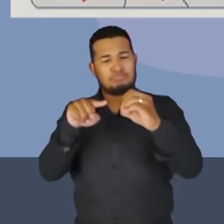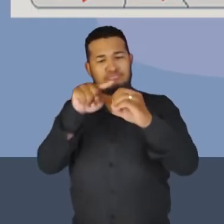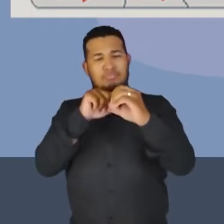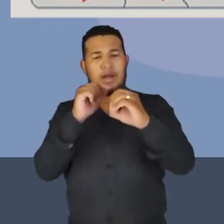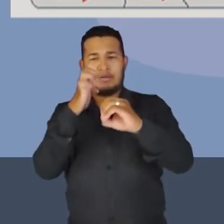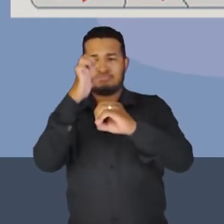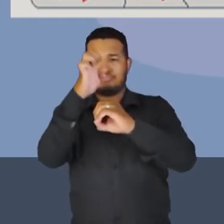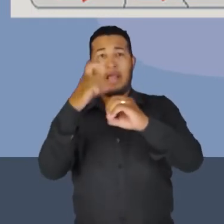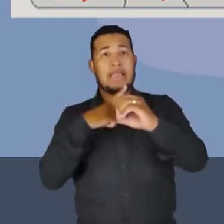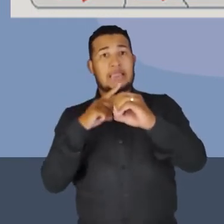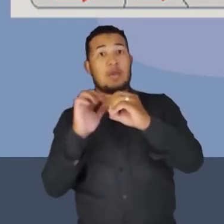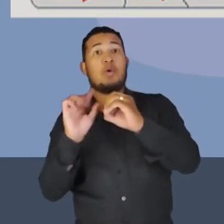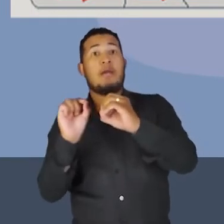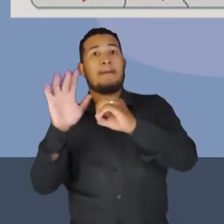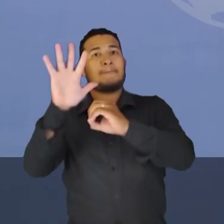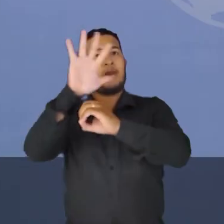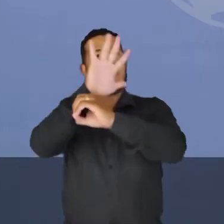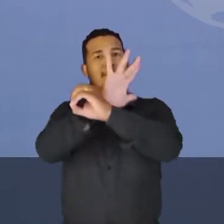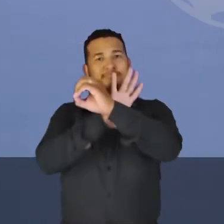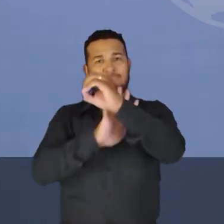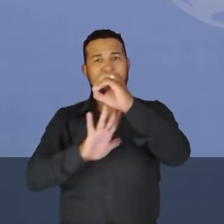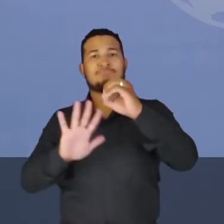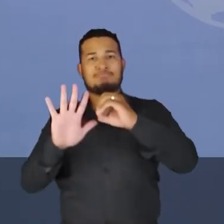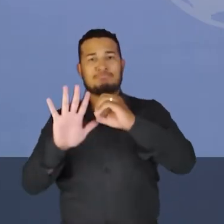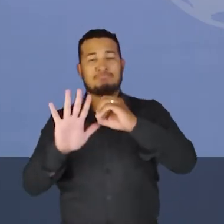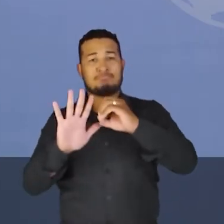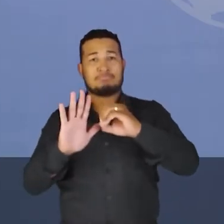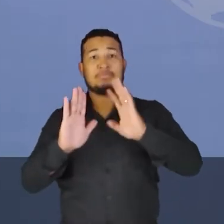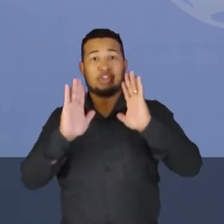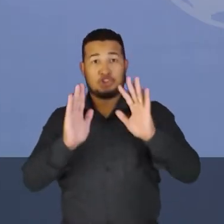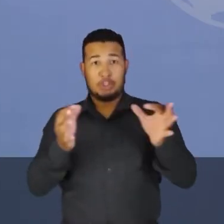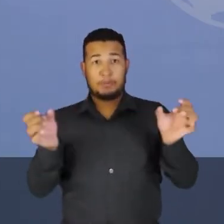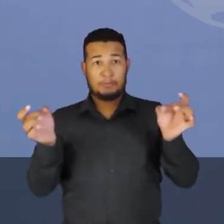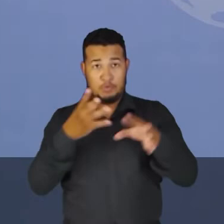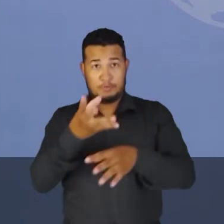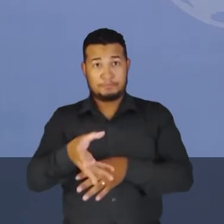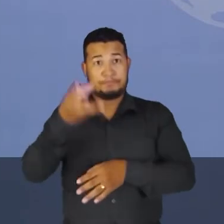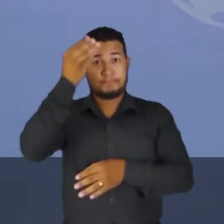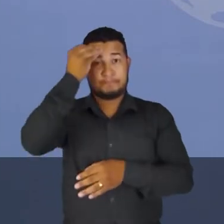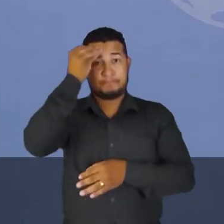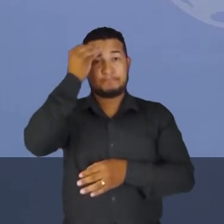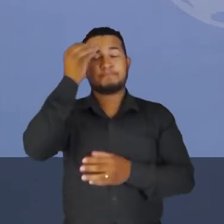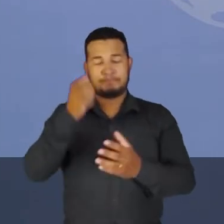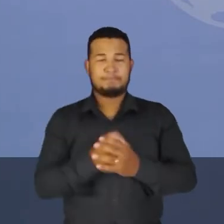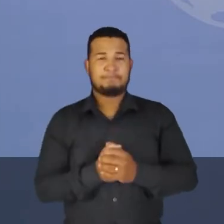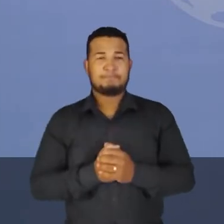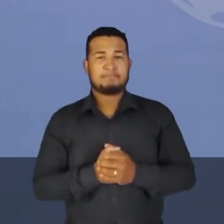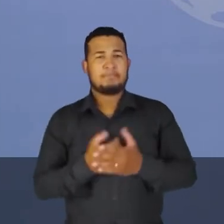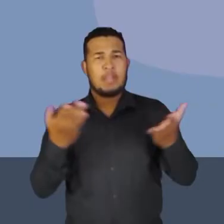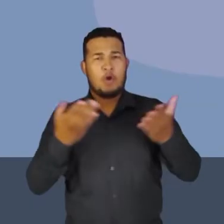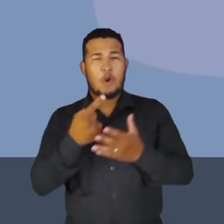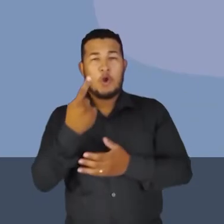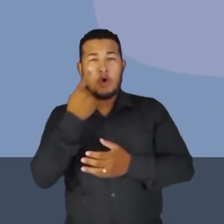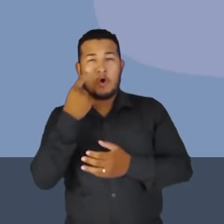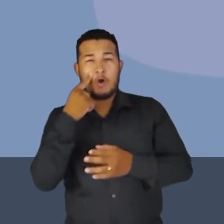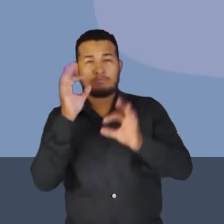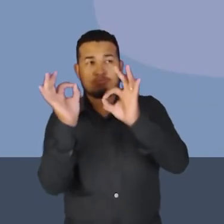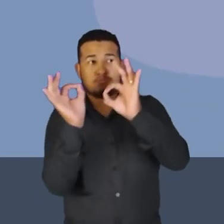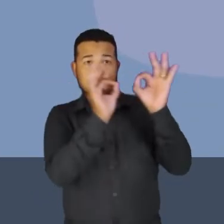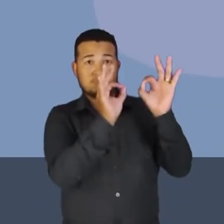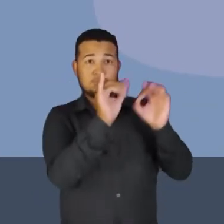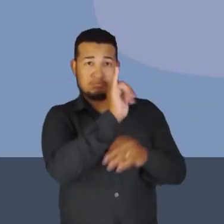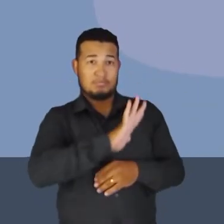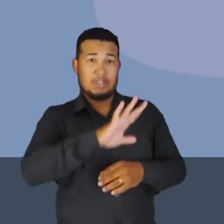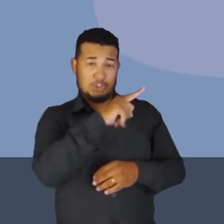magnético. Vencido essa parte, quero que você foque o seu olhar agora naquela imagem.